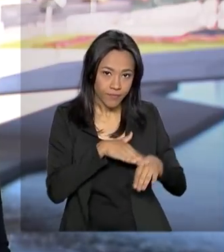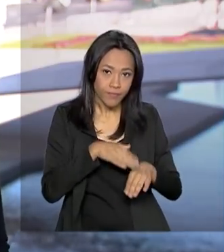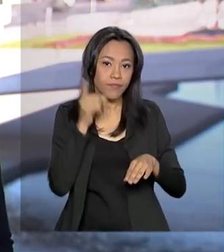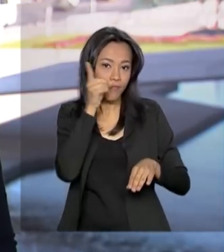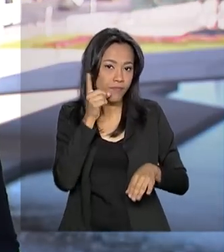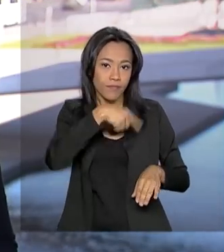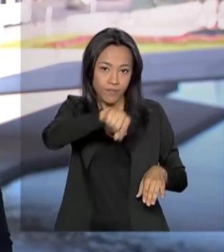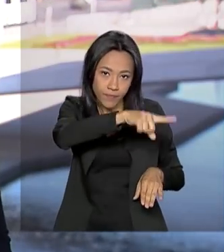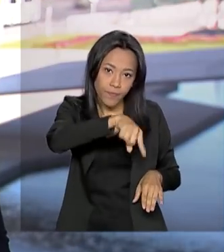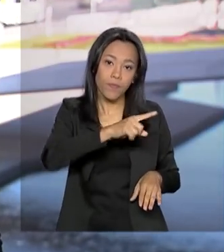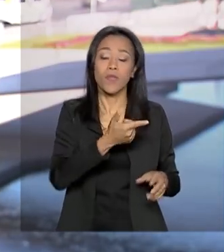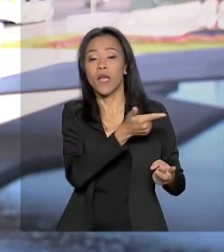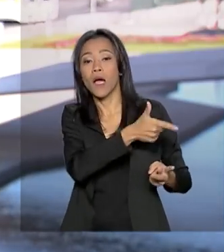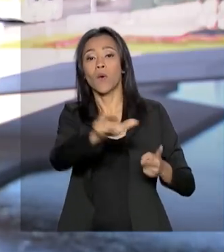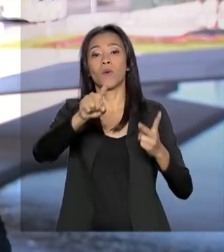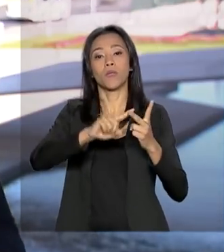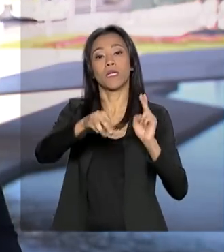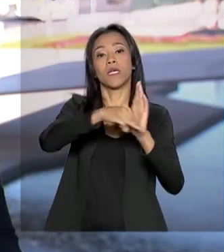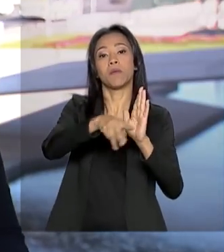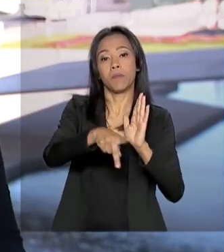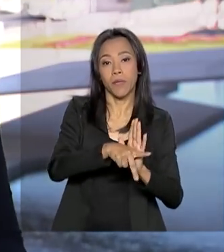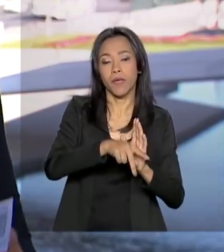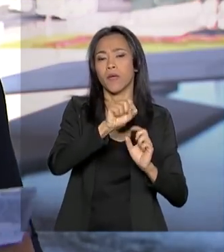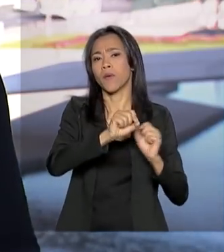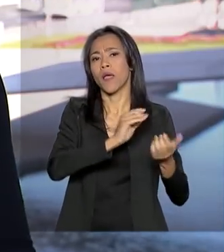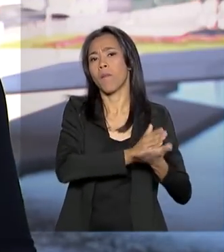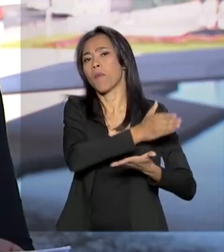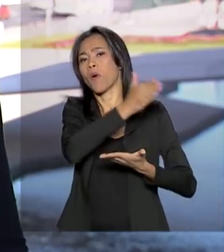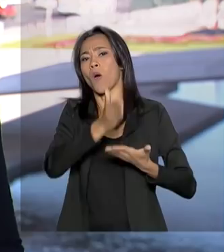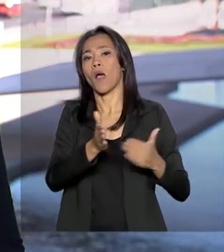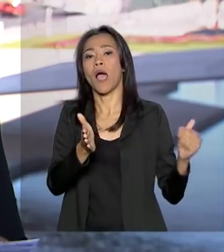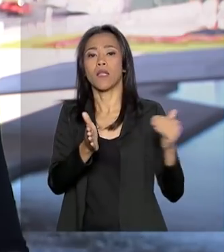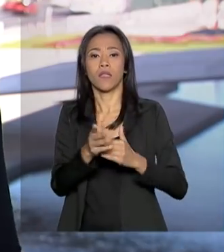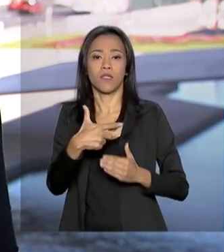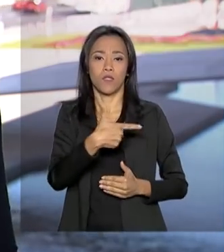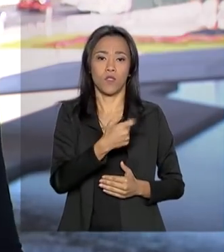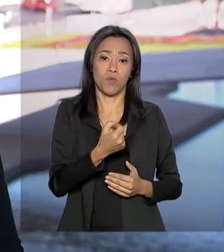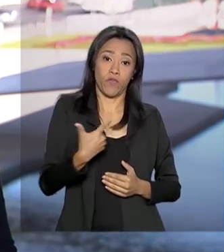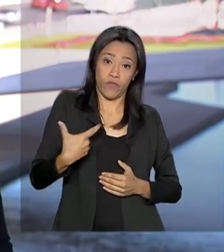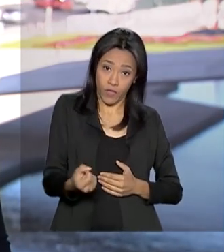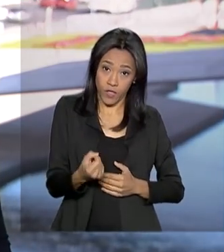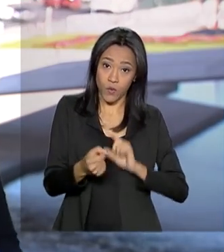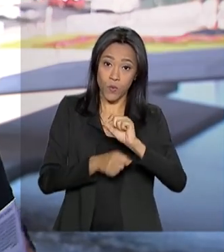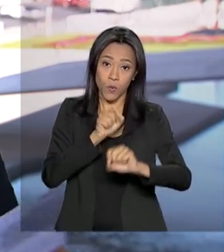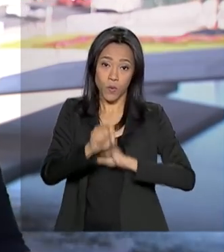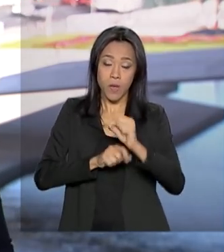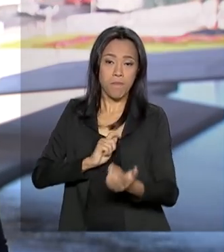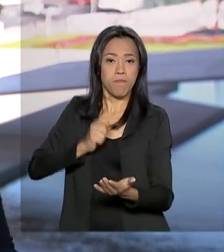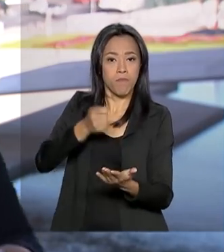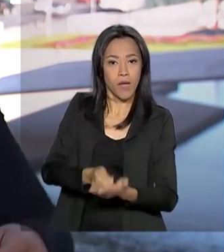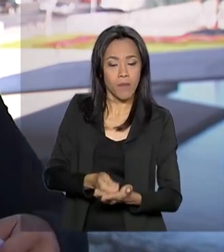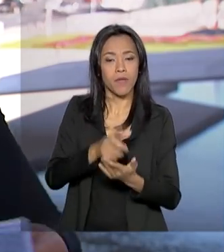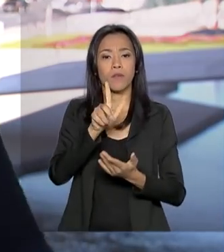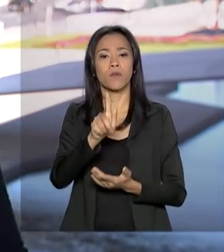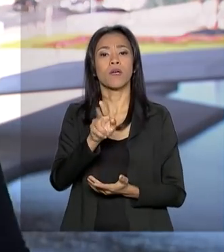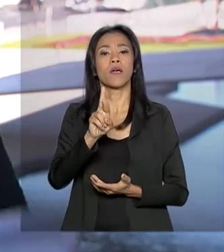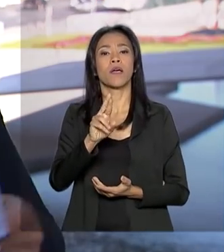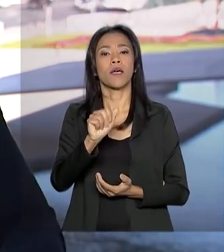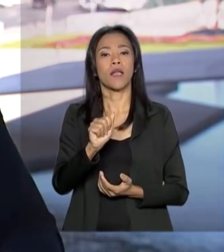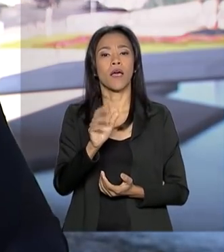aprovada trata também, prorroga até 2020 o prazo para o pagamento de gratificações a trabalhadores,